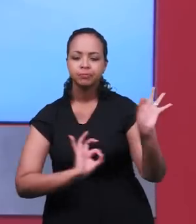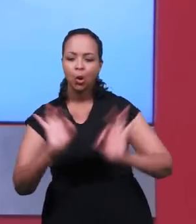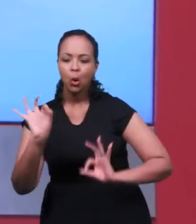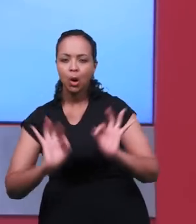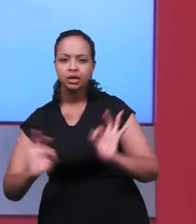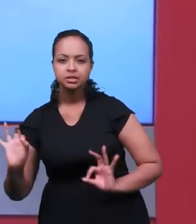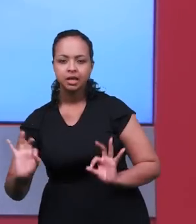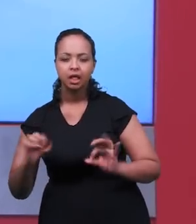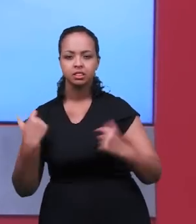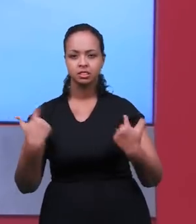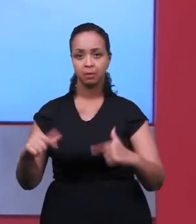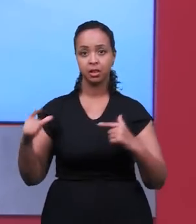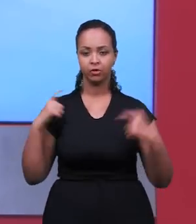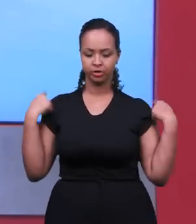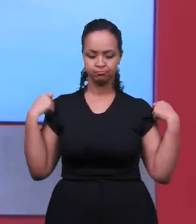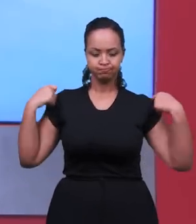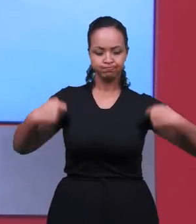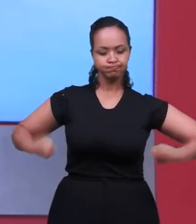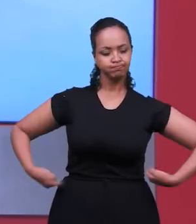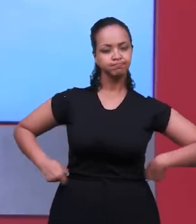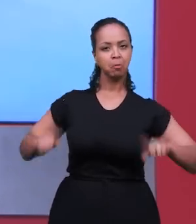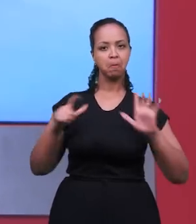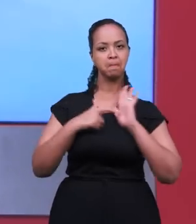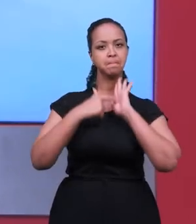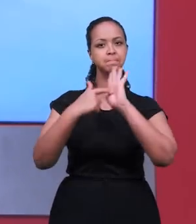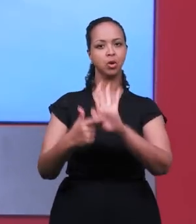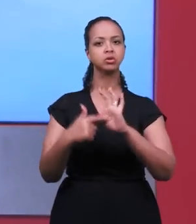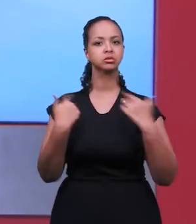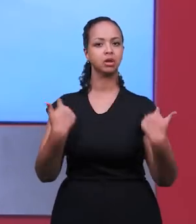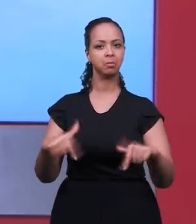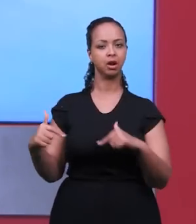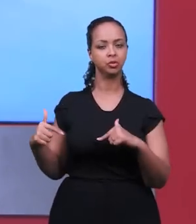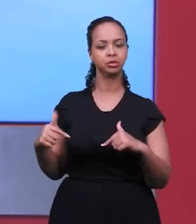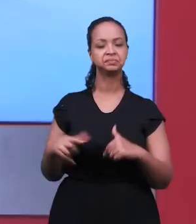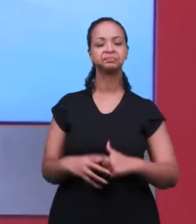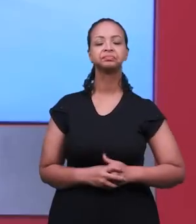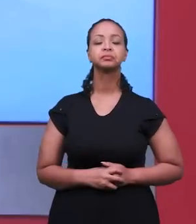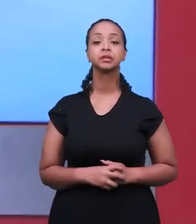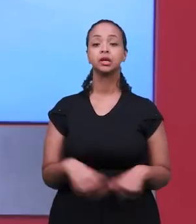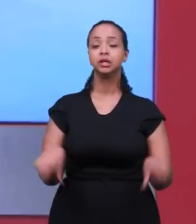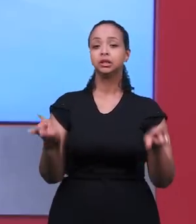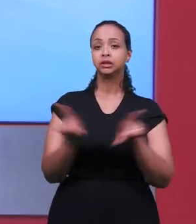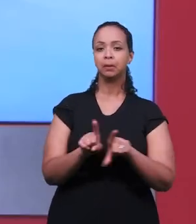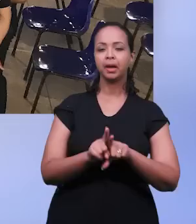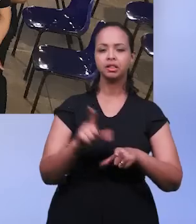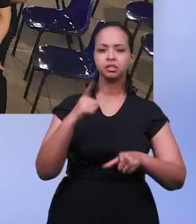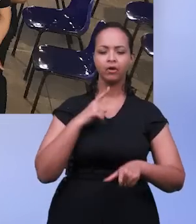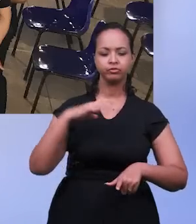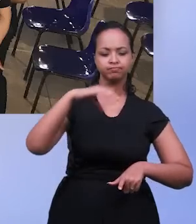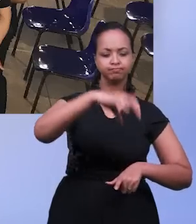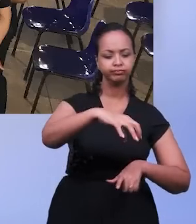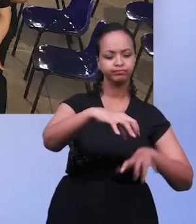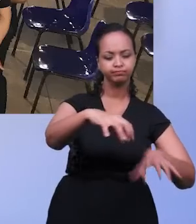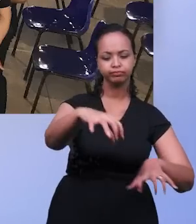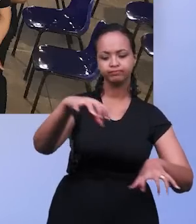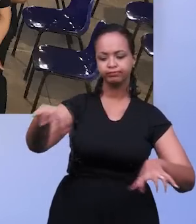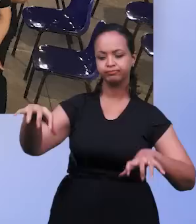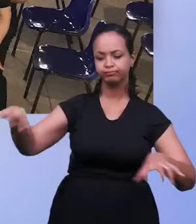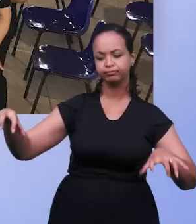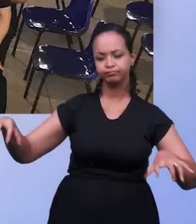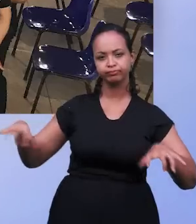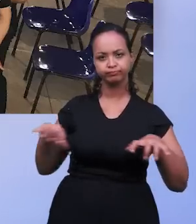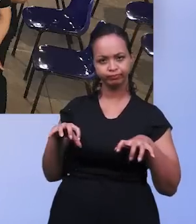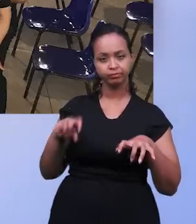iniciar os trabalhos. Houve a entrega dos coletes para a identificação dos trabalhadores. Os setores foram bem divididos e